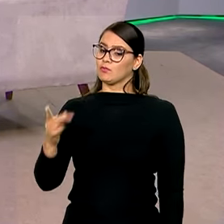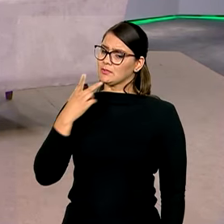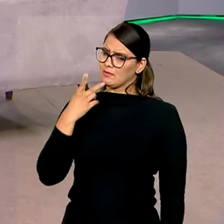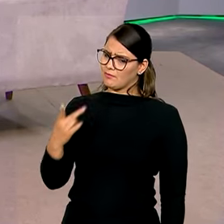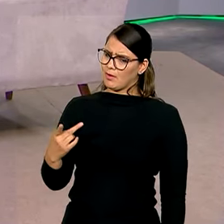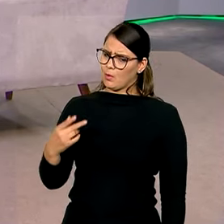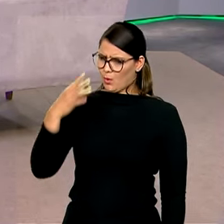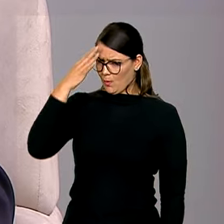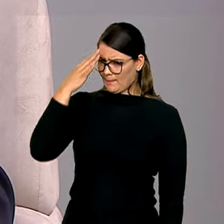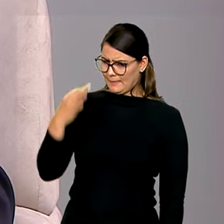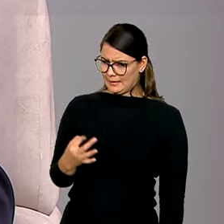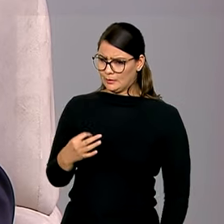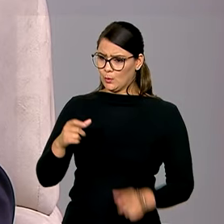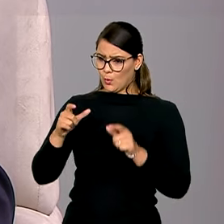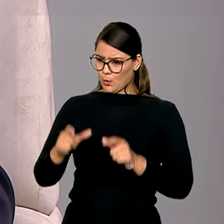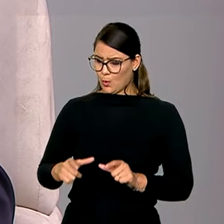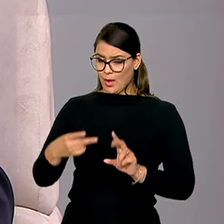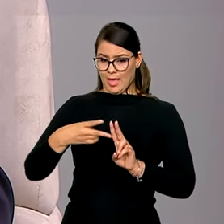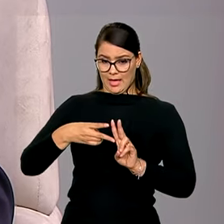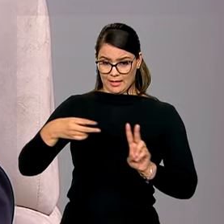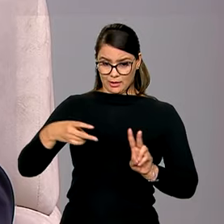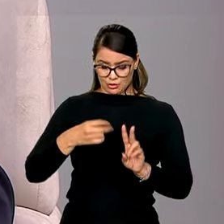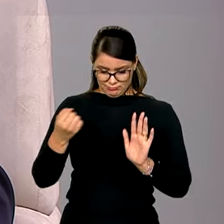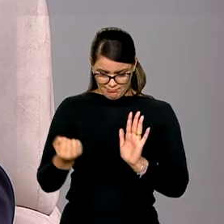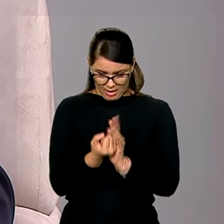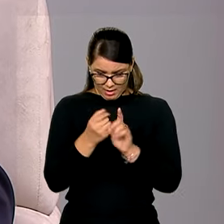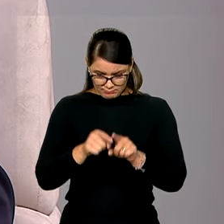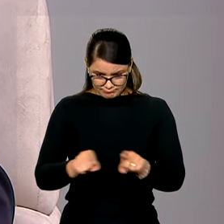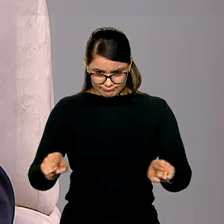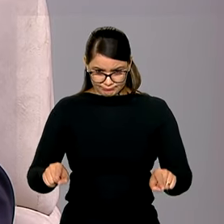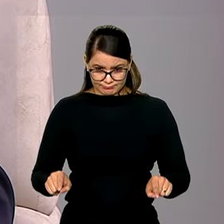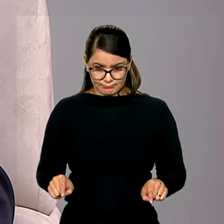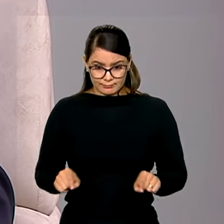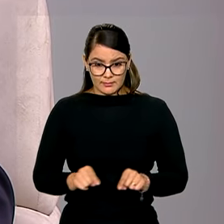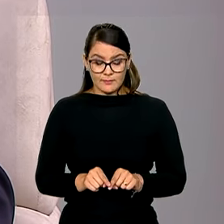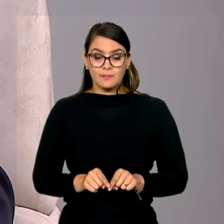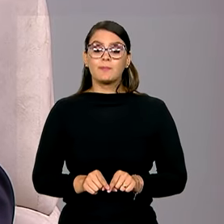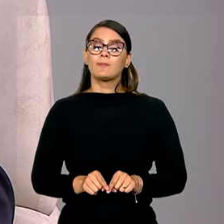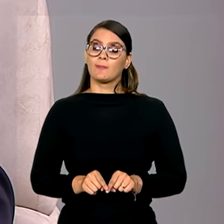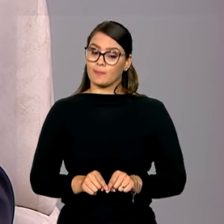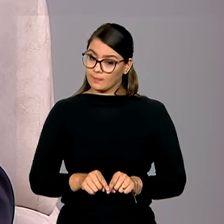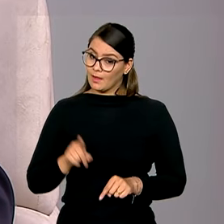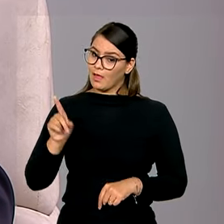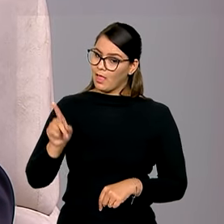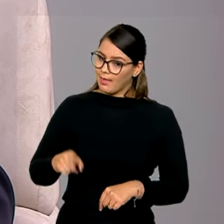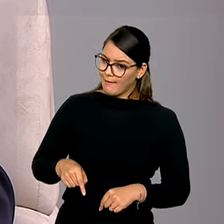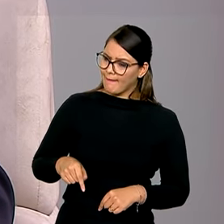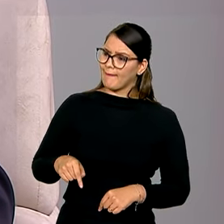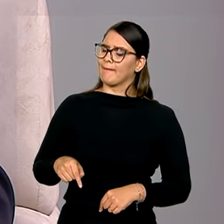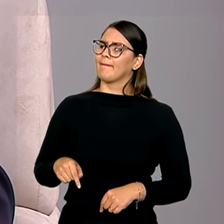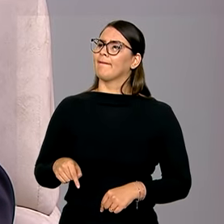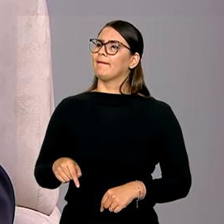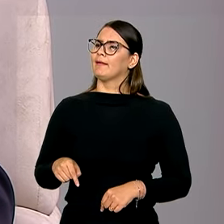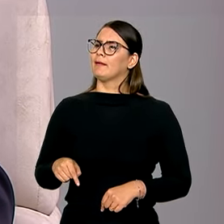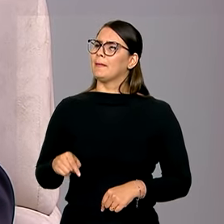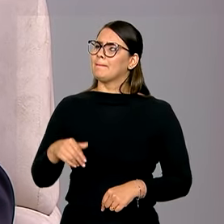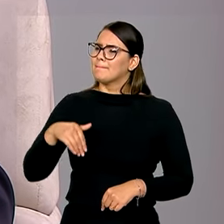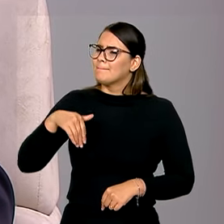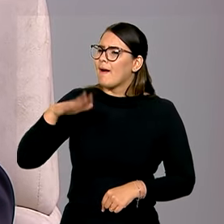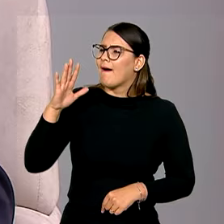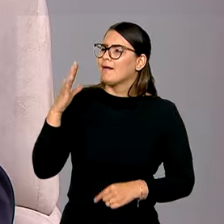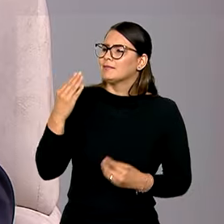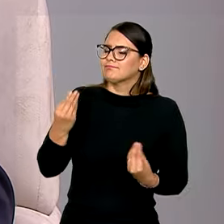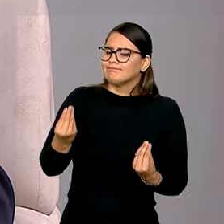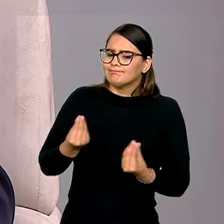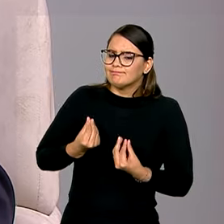que, sendo terra indígena, a terra demarcada, ela acaba se tornando mais vulnerável,